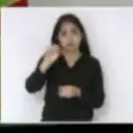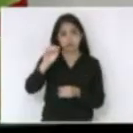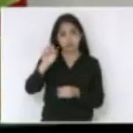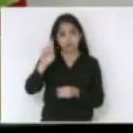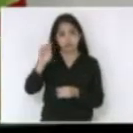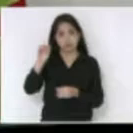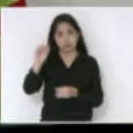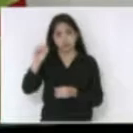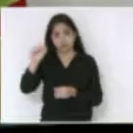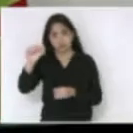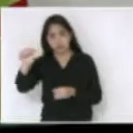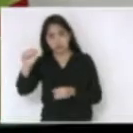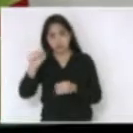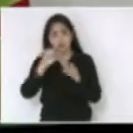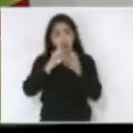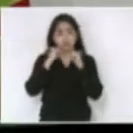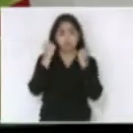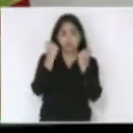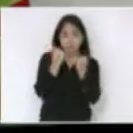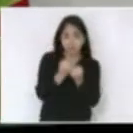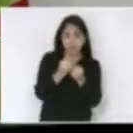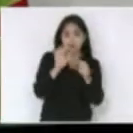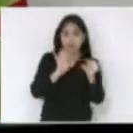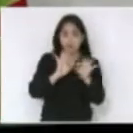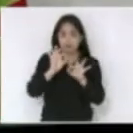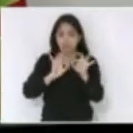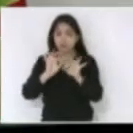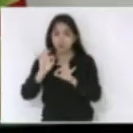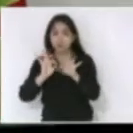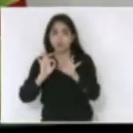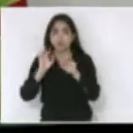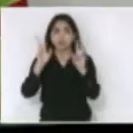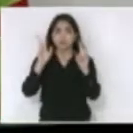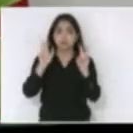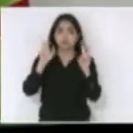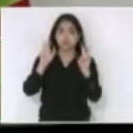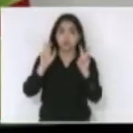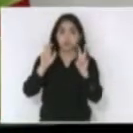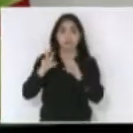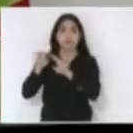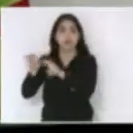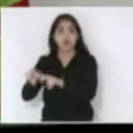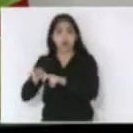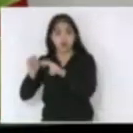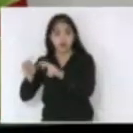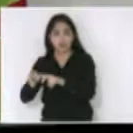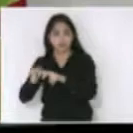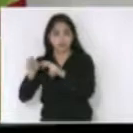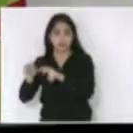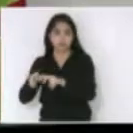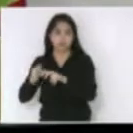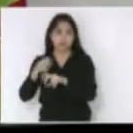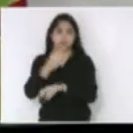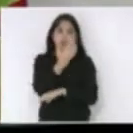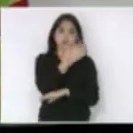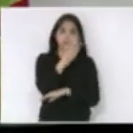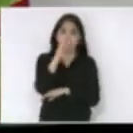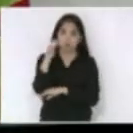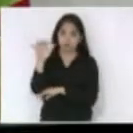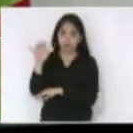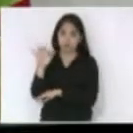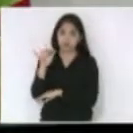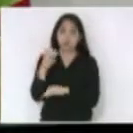seminário grande evento sobre a agroecologia um dos temas que nós apostamos muito como uma